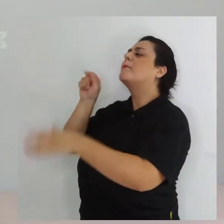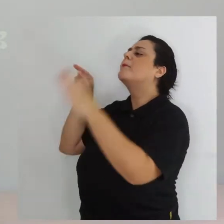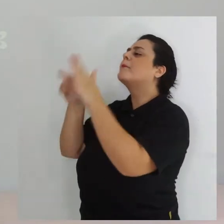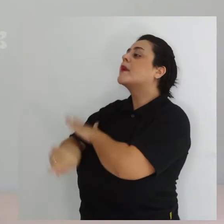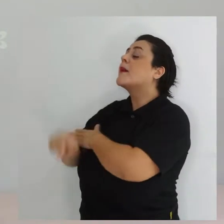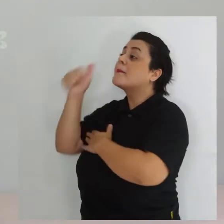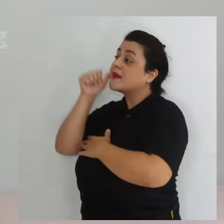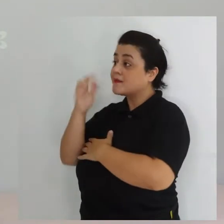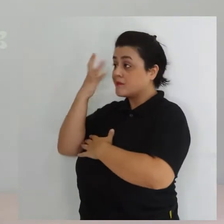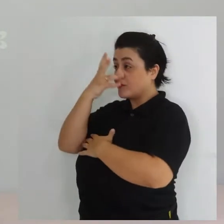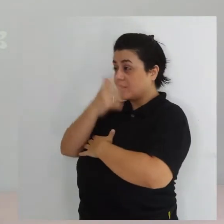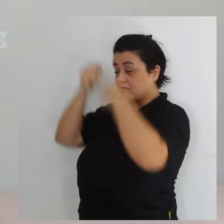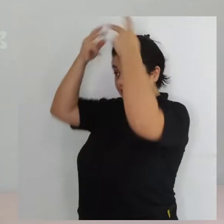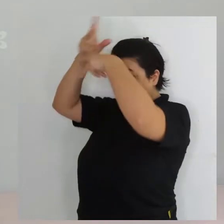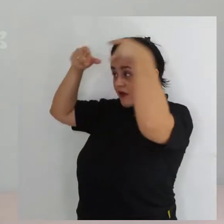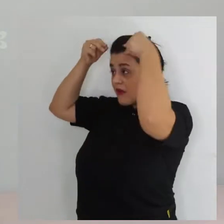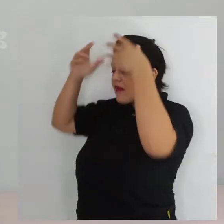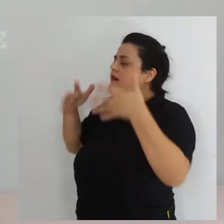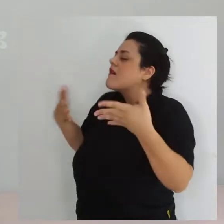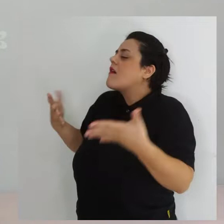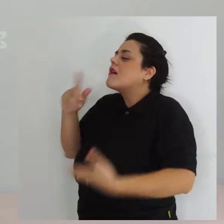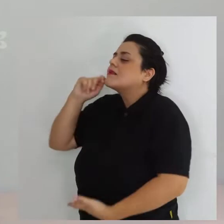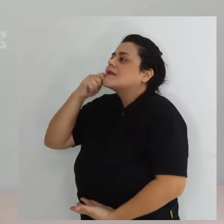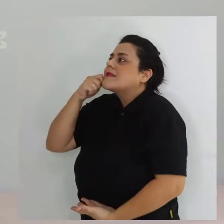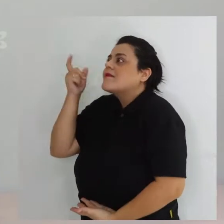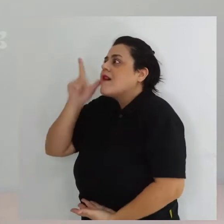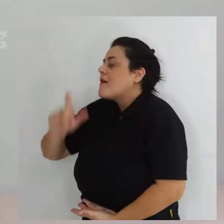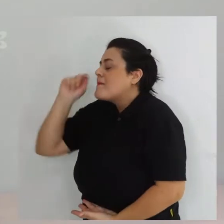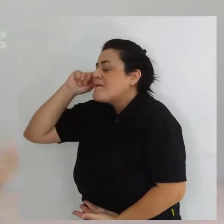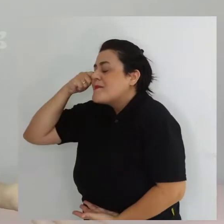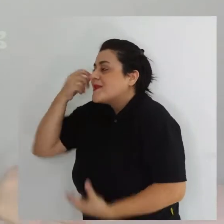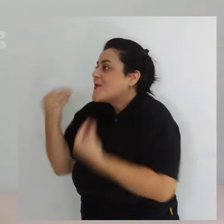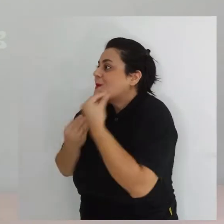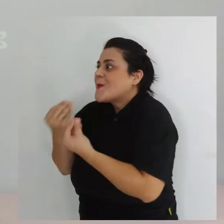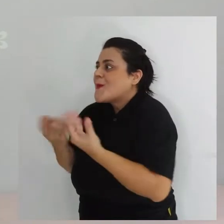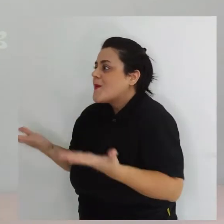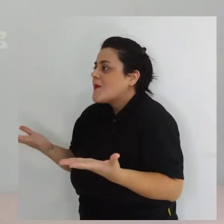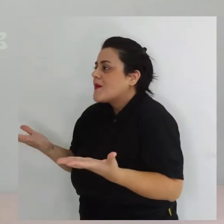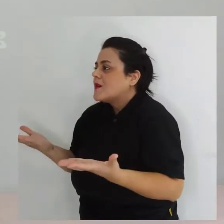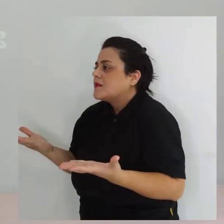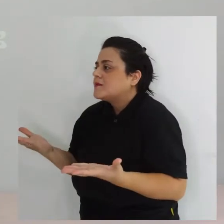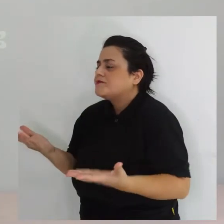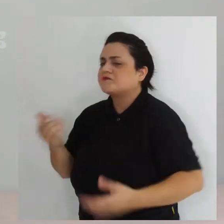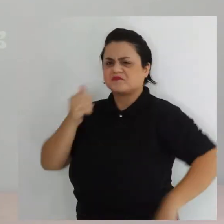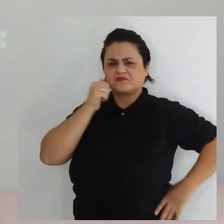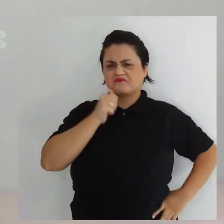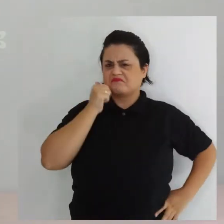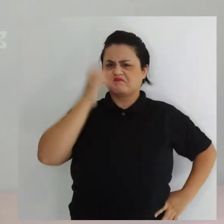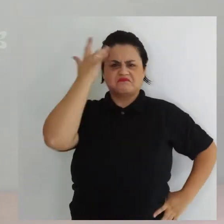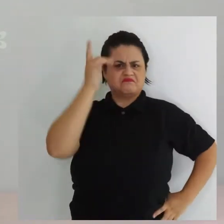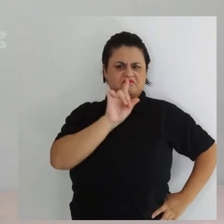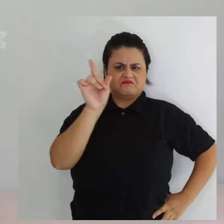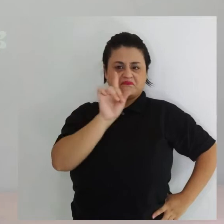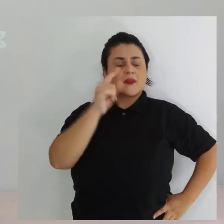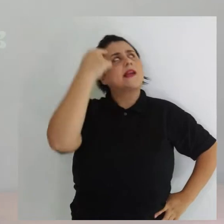perguntou, Menina bonita do laço de fita, qual é o teu segredo para ser tão pretinha? A